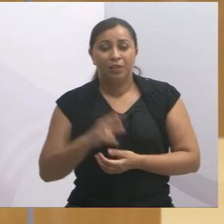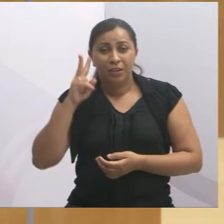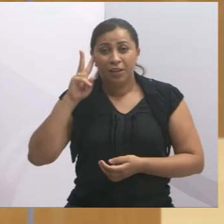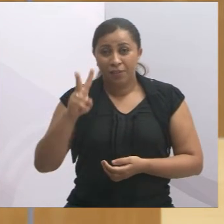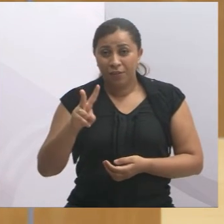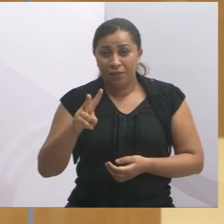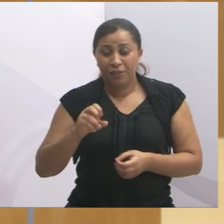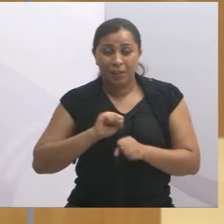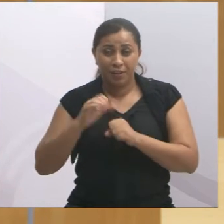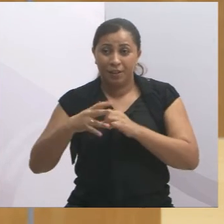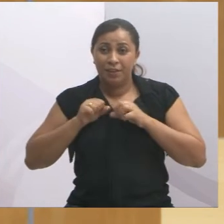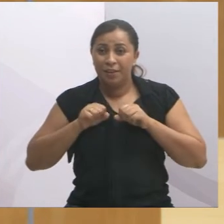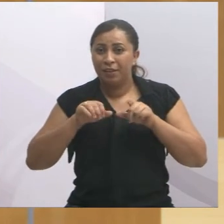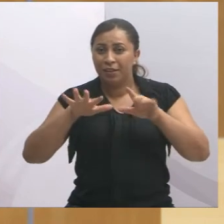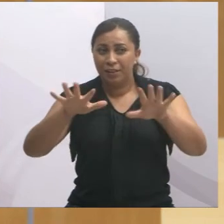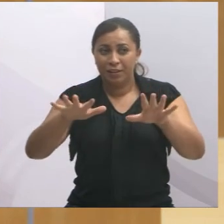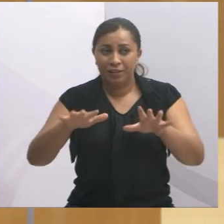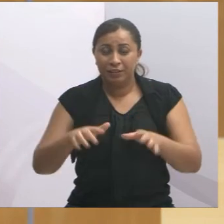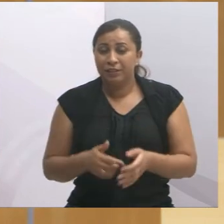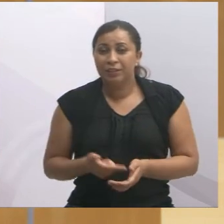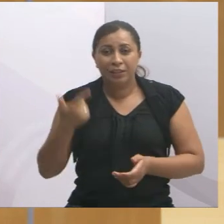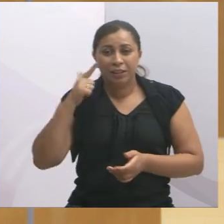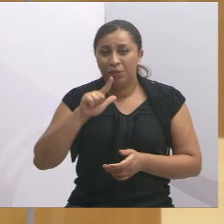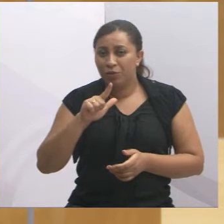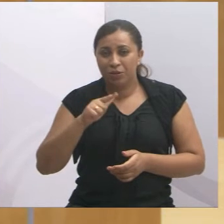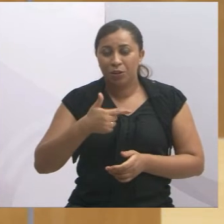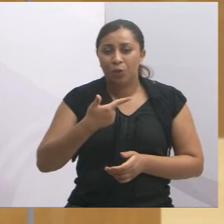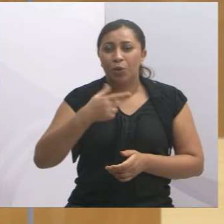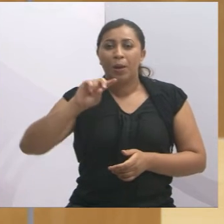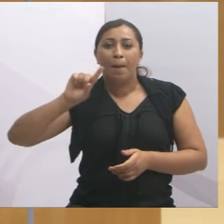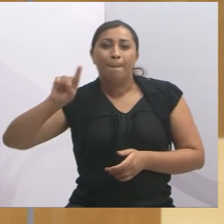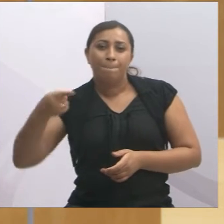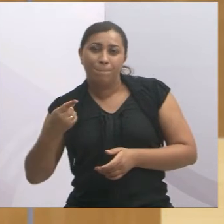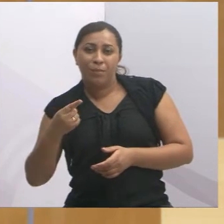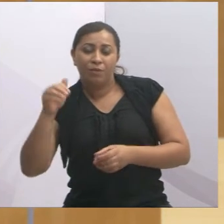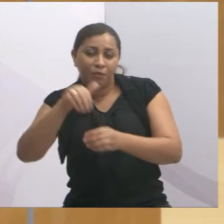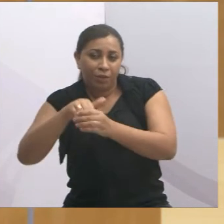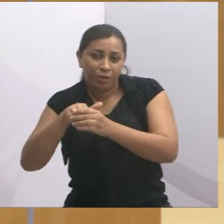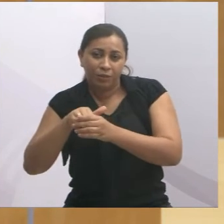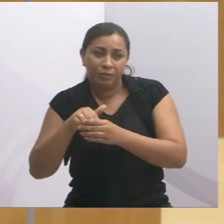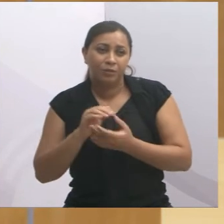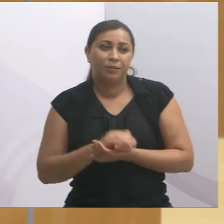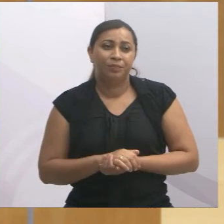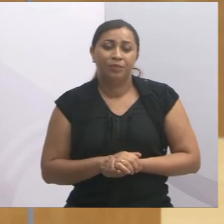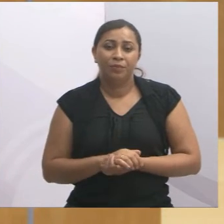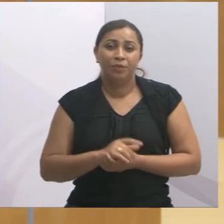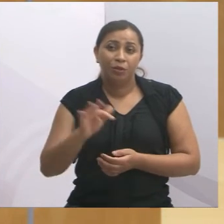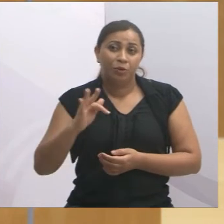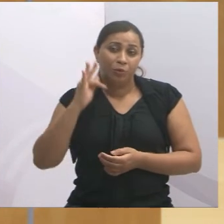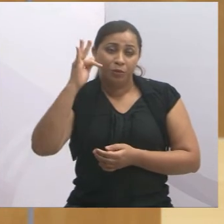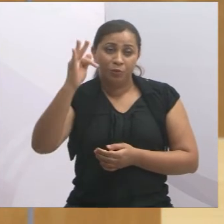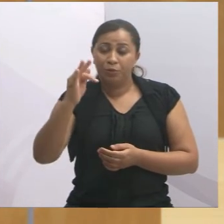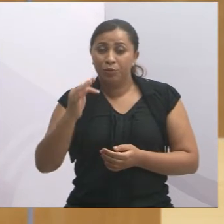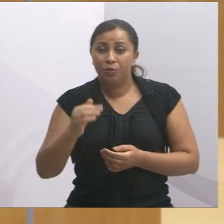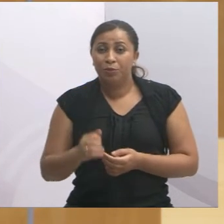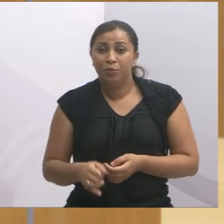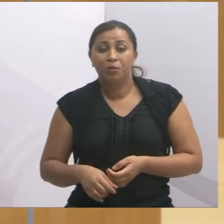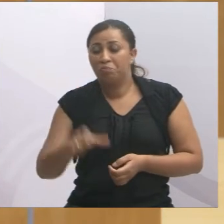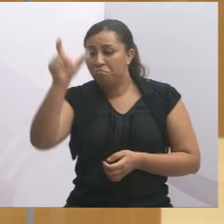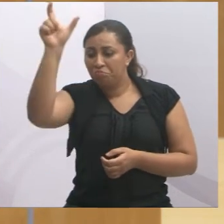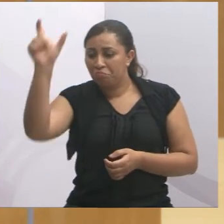eleição, com essa pandemia, ninguém atingiu 2 mil votos, então eu falo que hoje, numa próxima eleição, o exemplo é o Valmir,